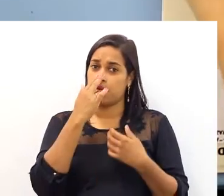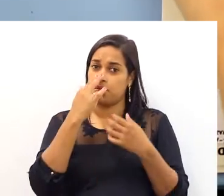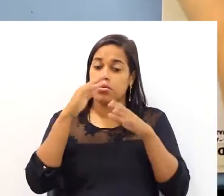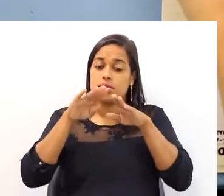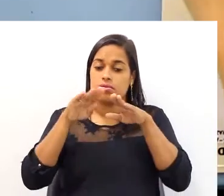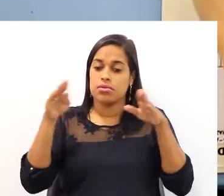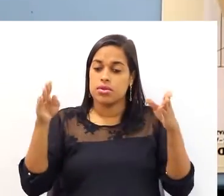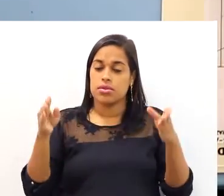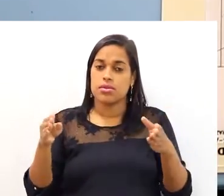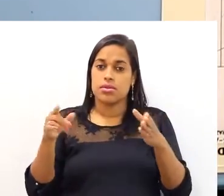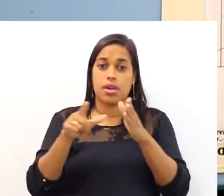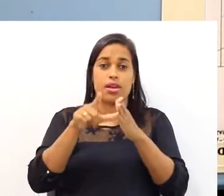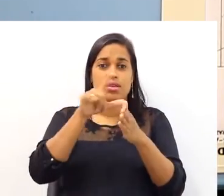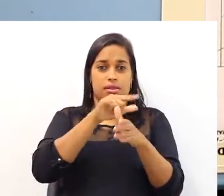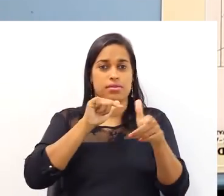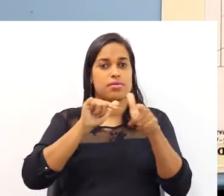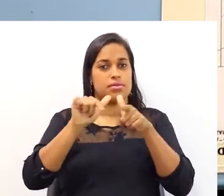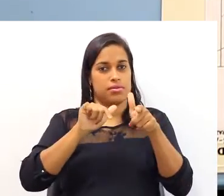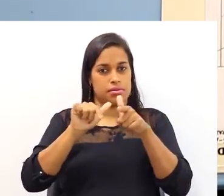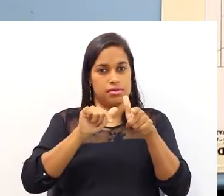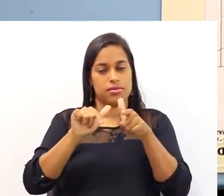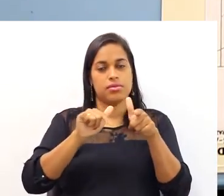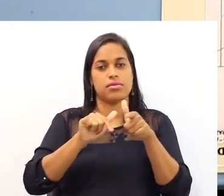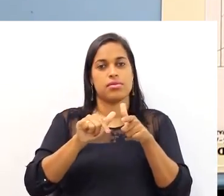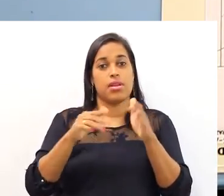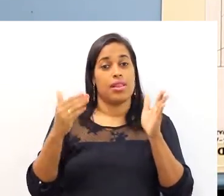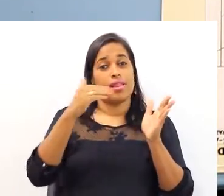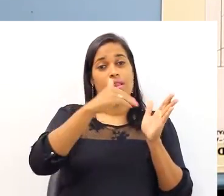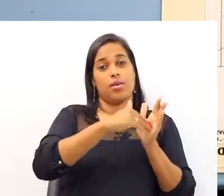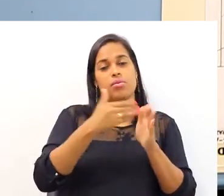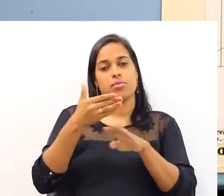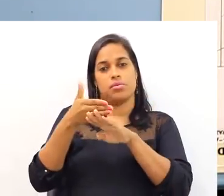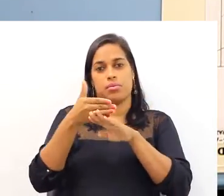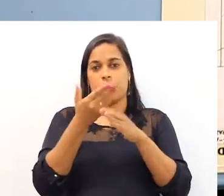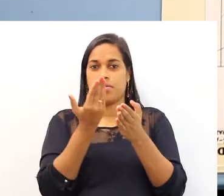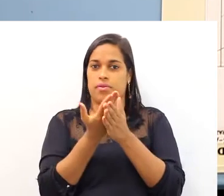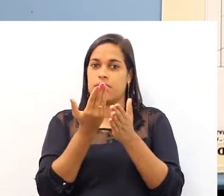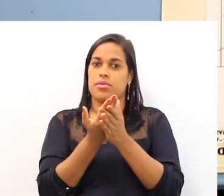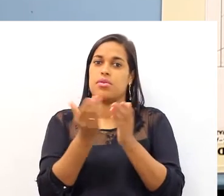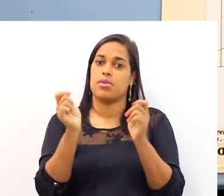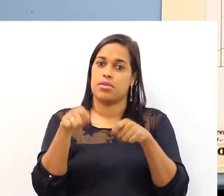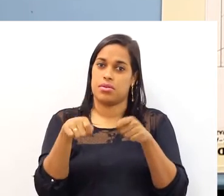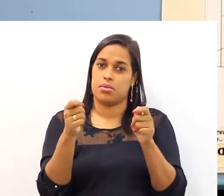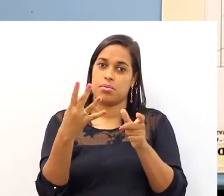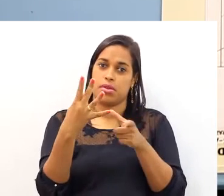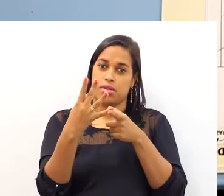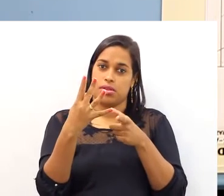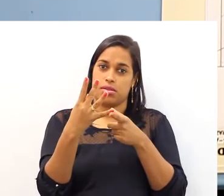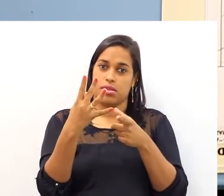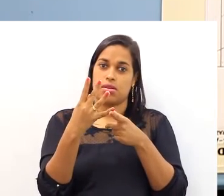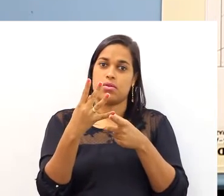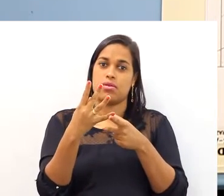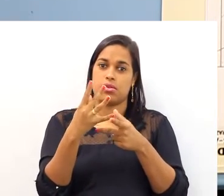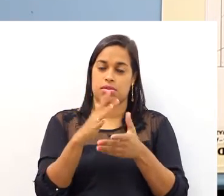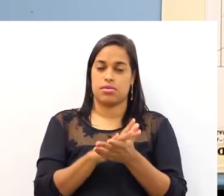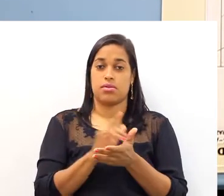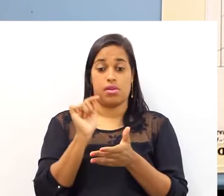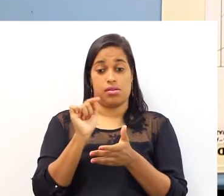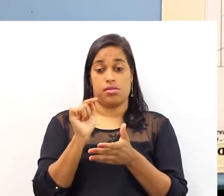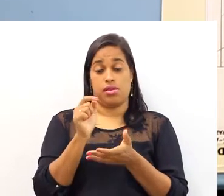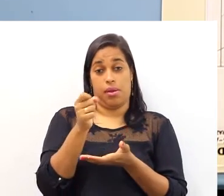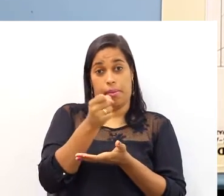Fiz aí a mesma mesinha que a gente trabalhou na última videoaula da competência 4.